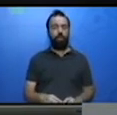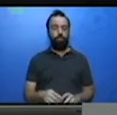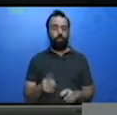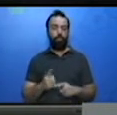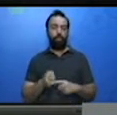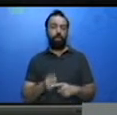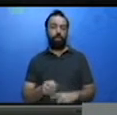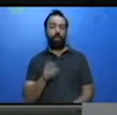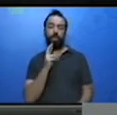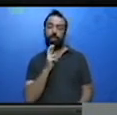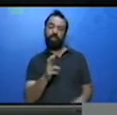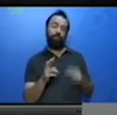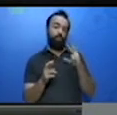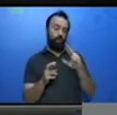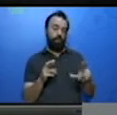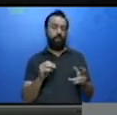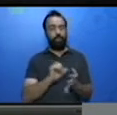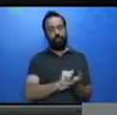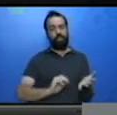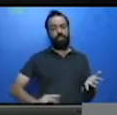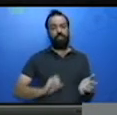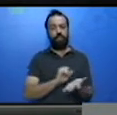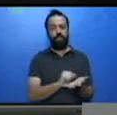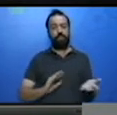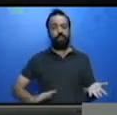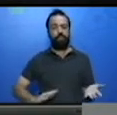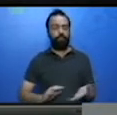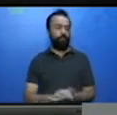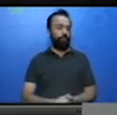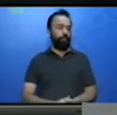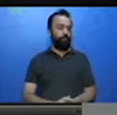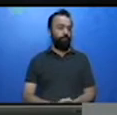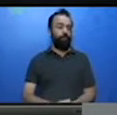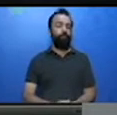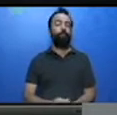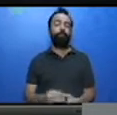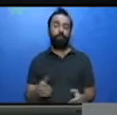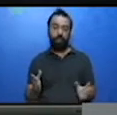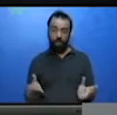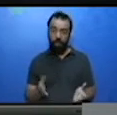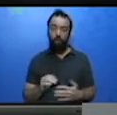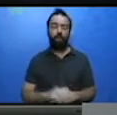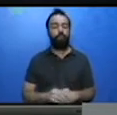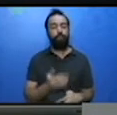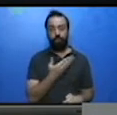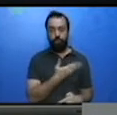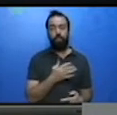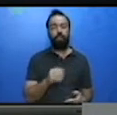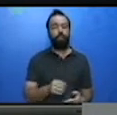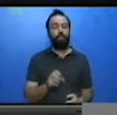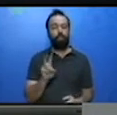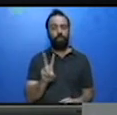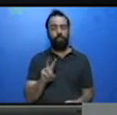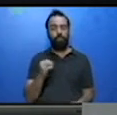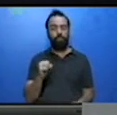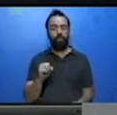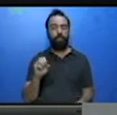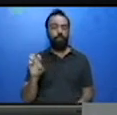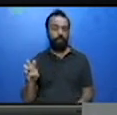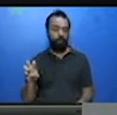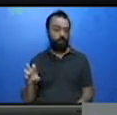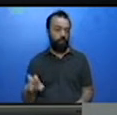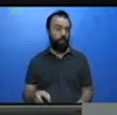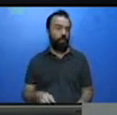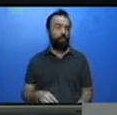Agora na página 285. Então, vamos lá. Cuidados básicos que devem ter durante o